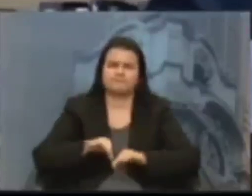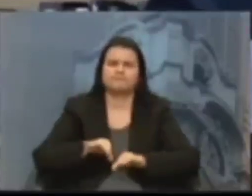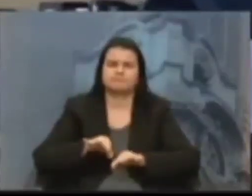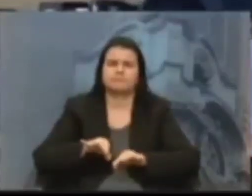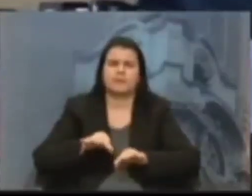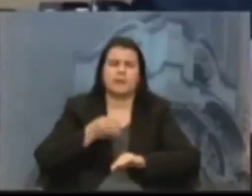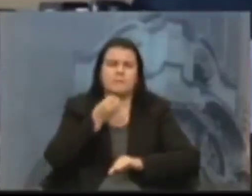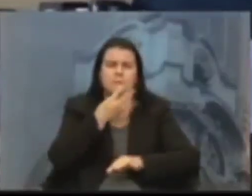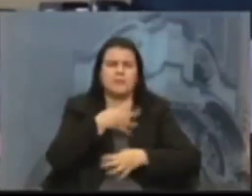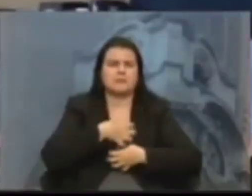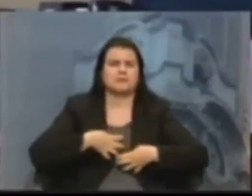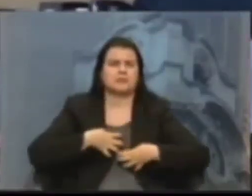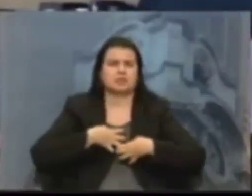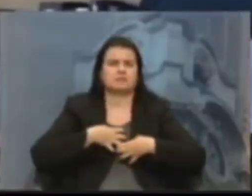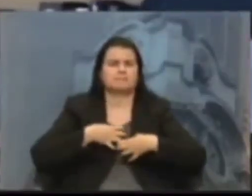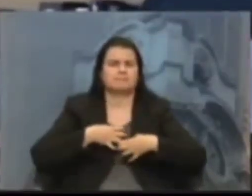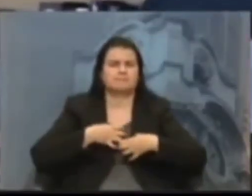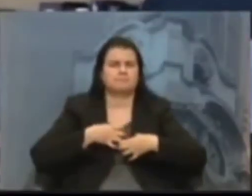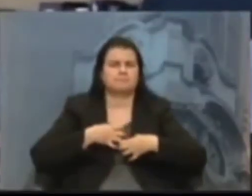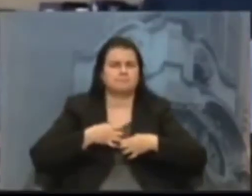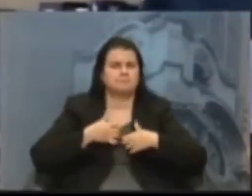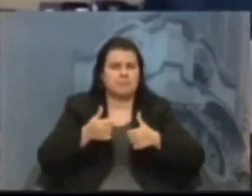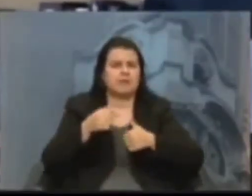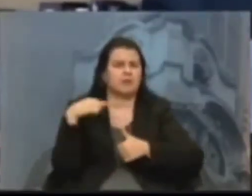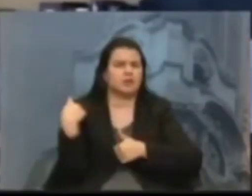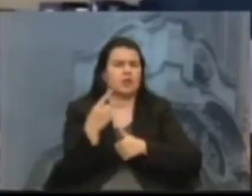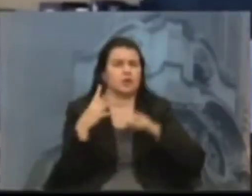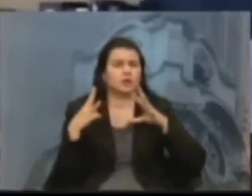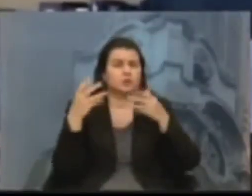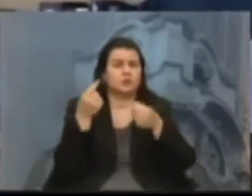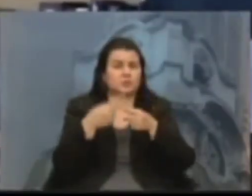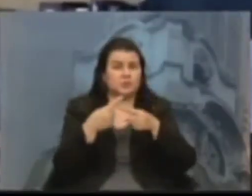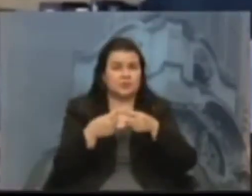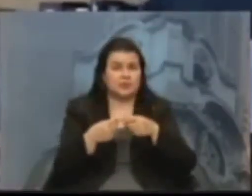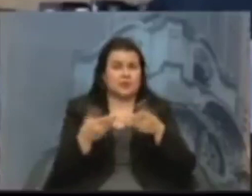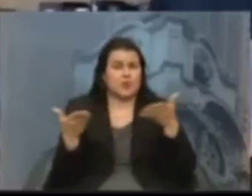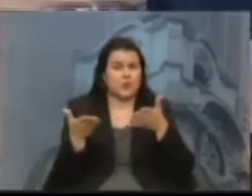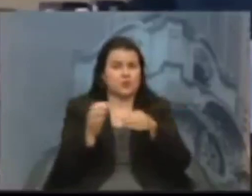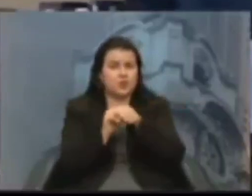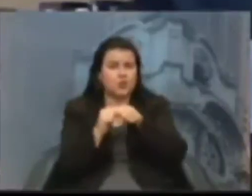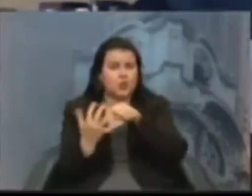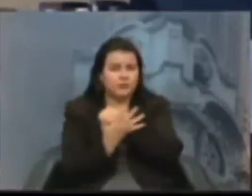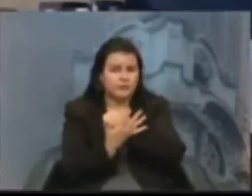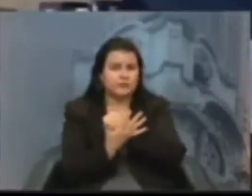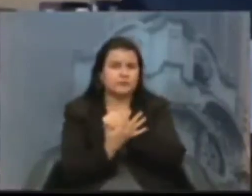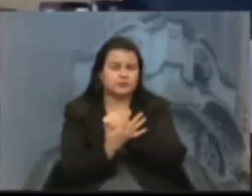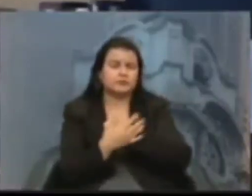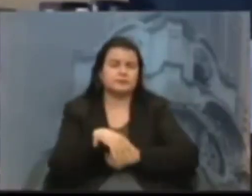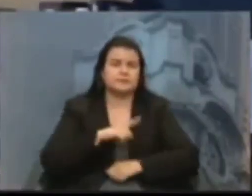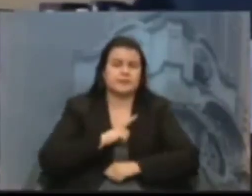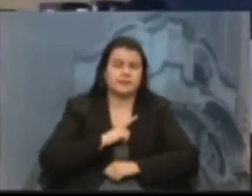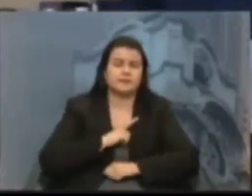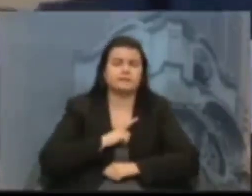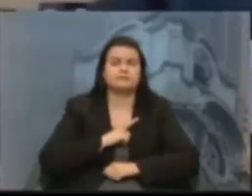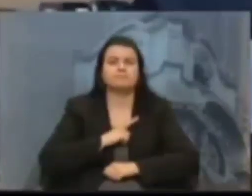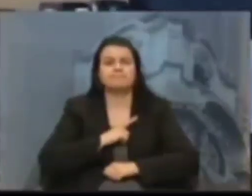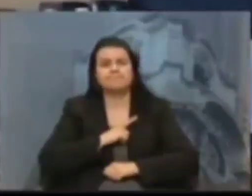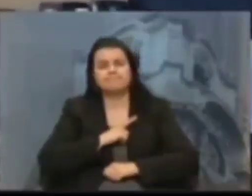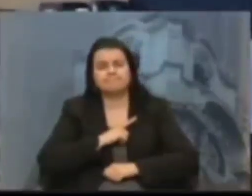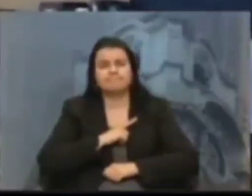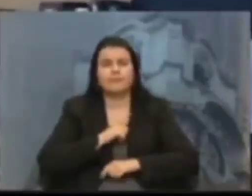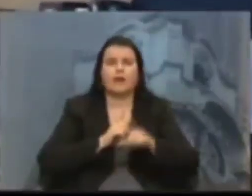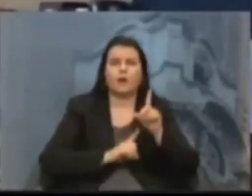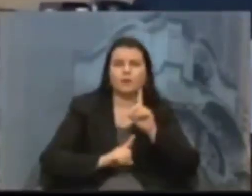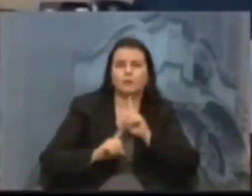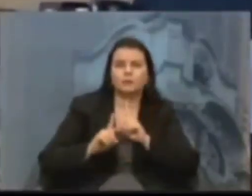-estar de todos nós. A própria COVID-19 tem uma relação direta aos maus-tratos,